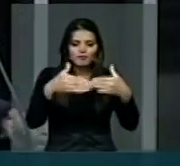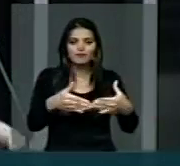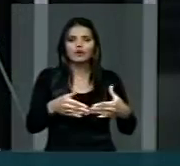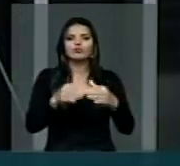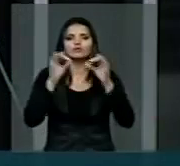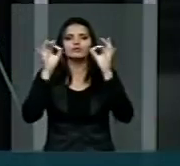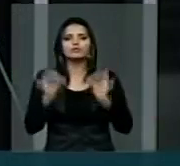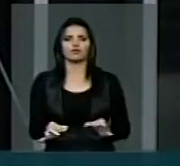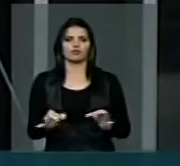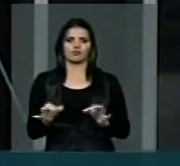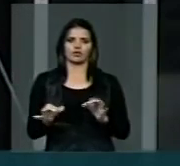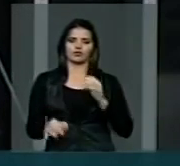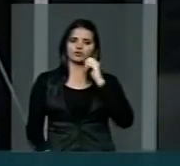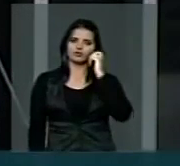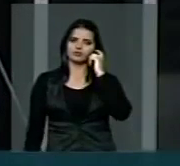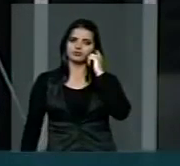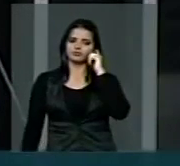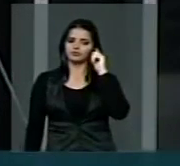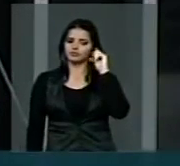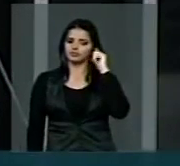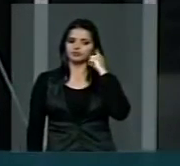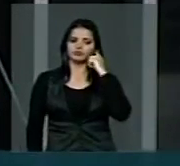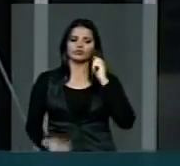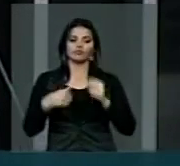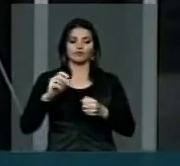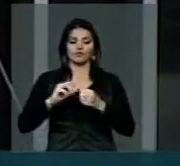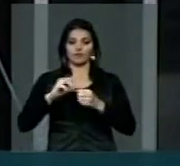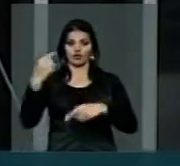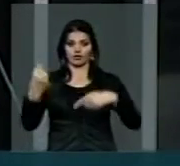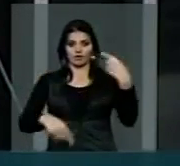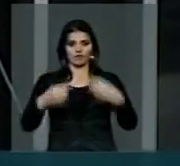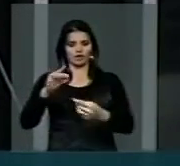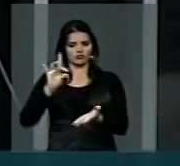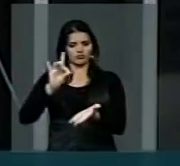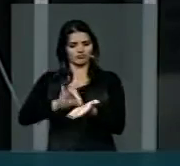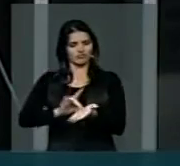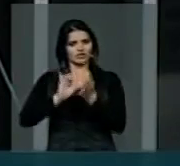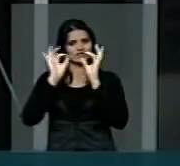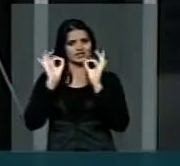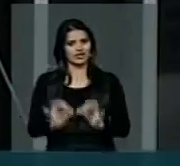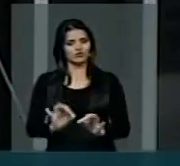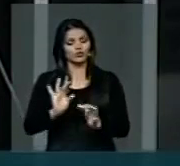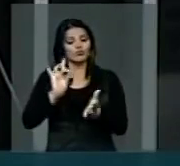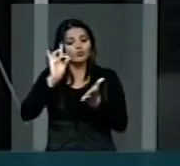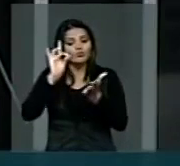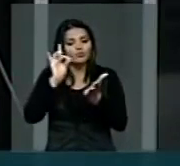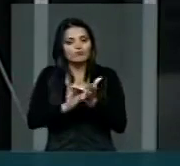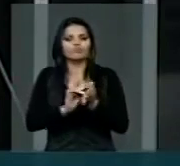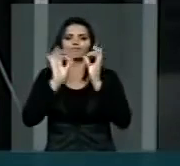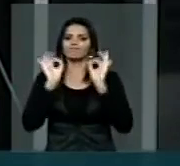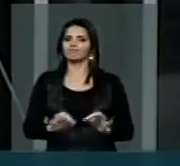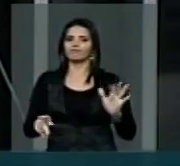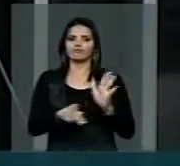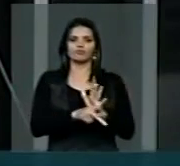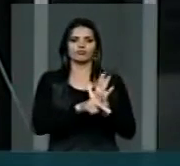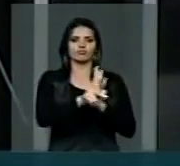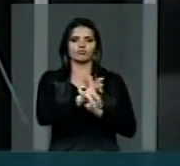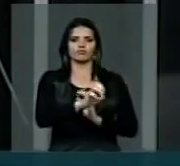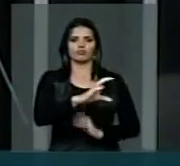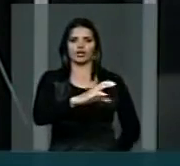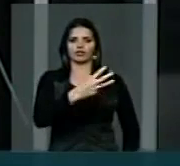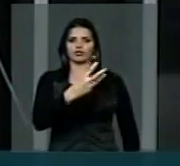fazer um debate real e concreto com relação à PEC 300.